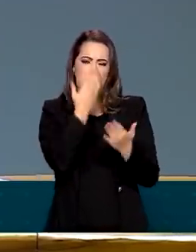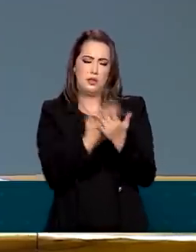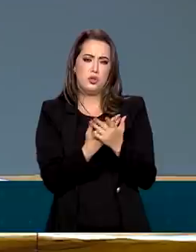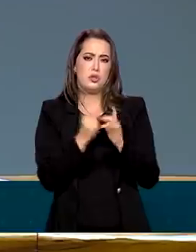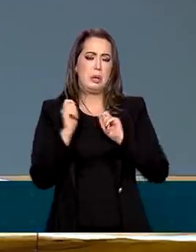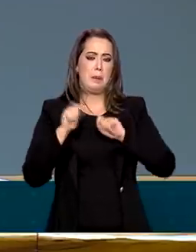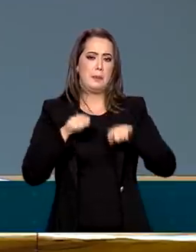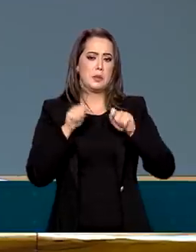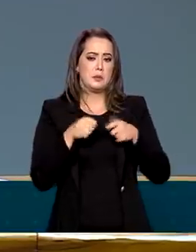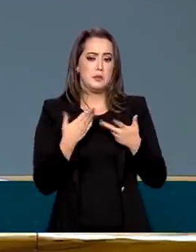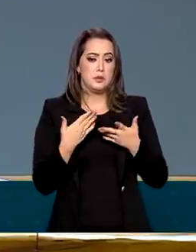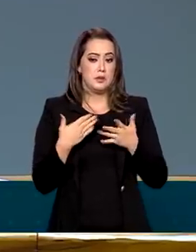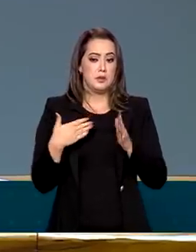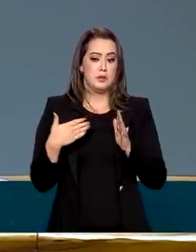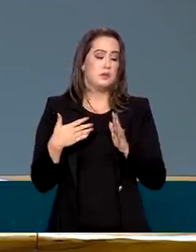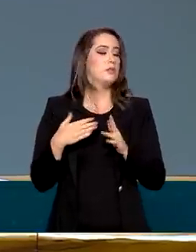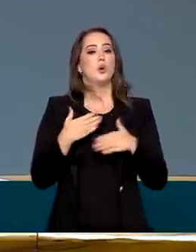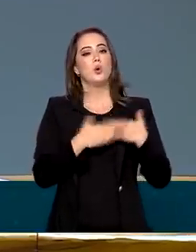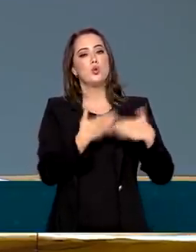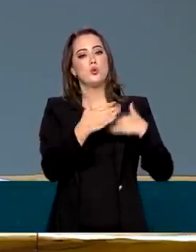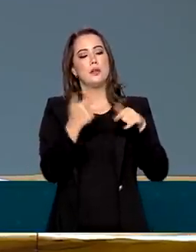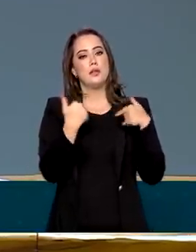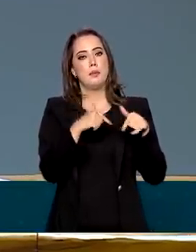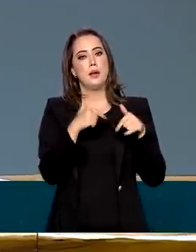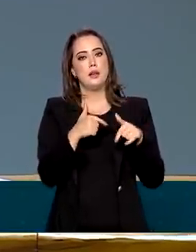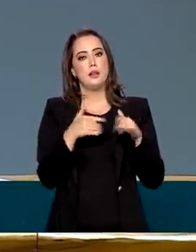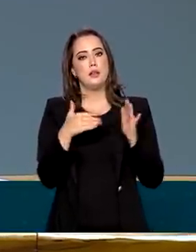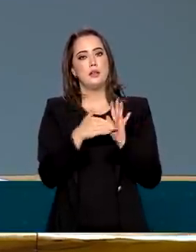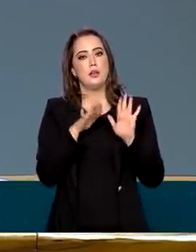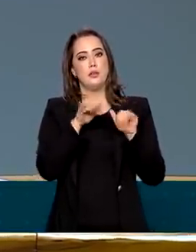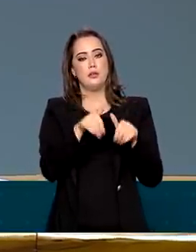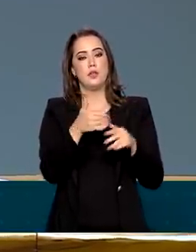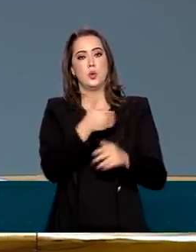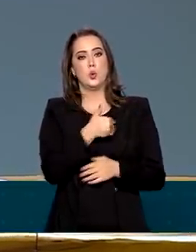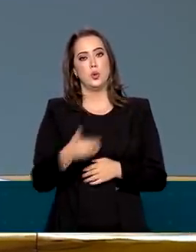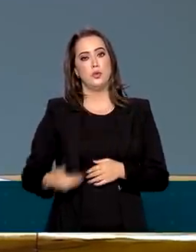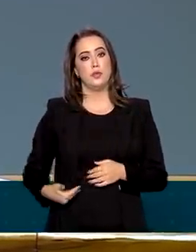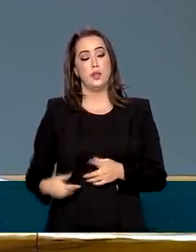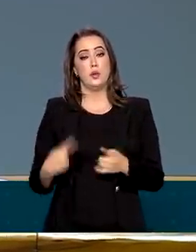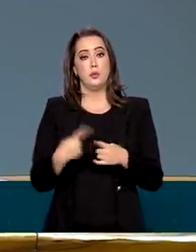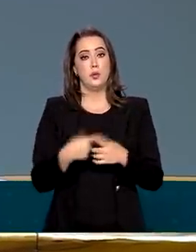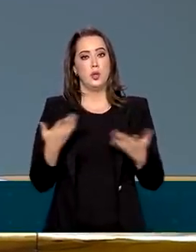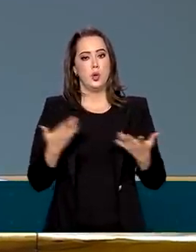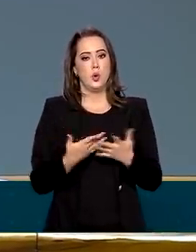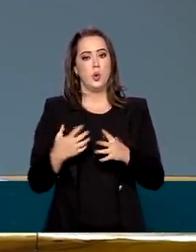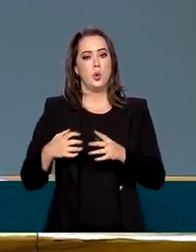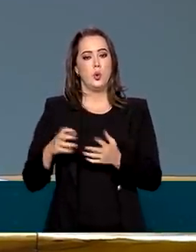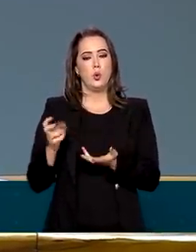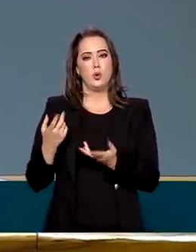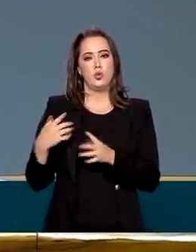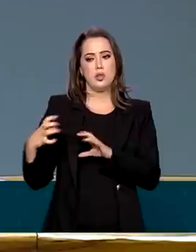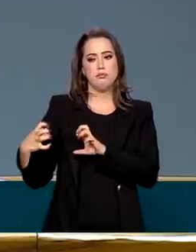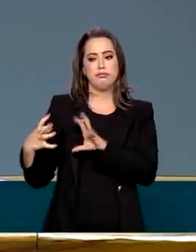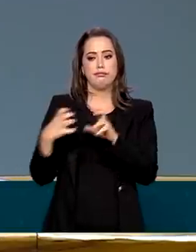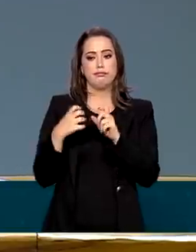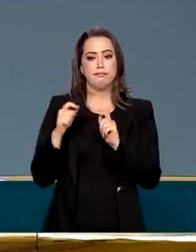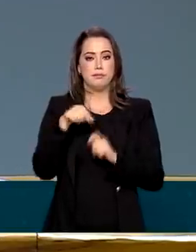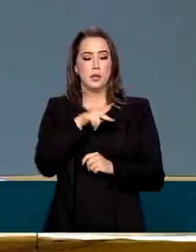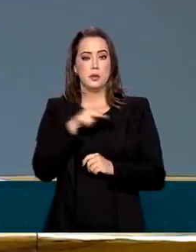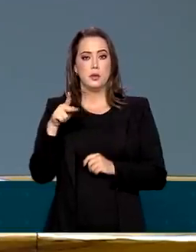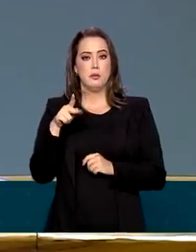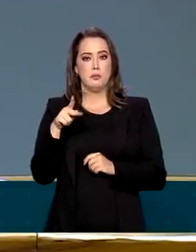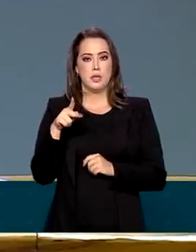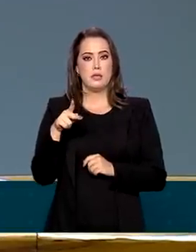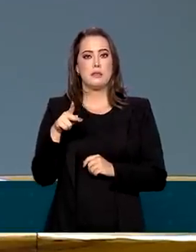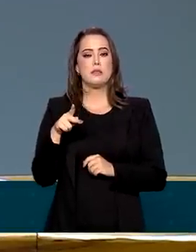consegue ficar até o fim do governo no cargo, uma vez que houve hoje rumores que o presidente teria autorizado